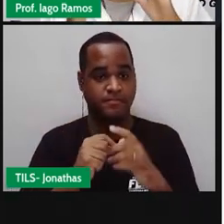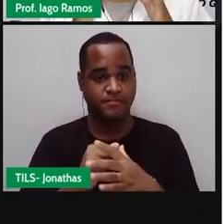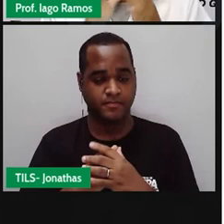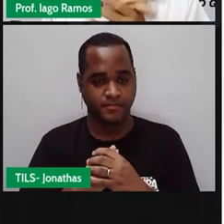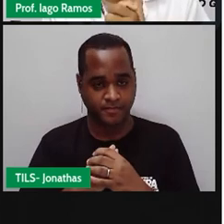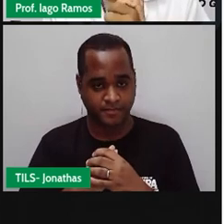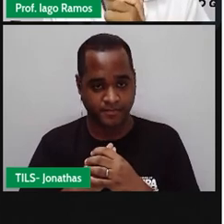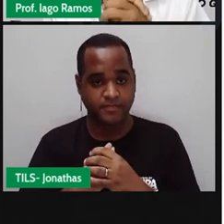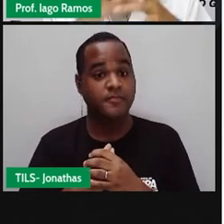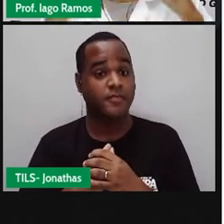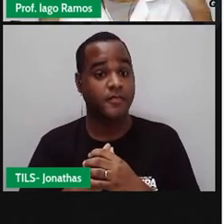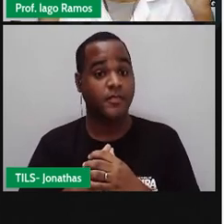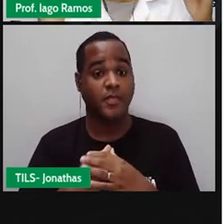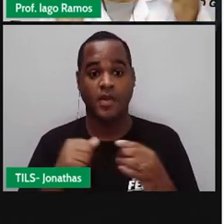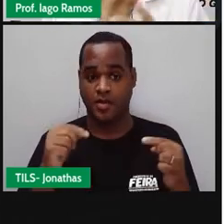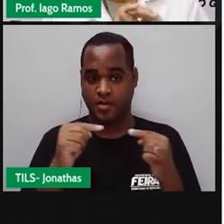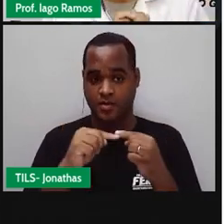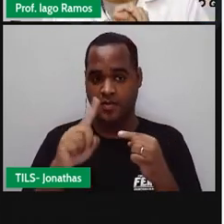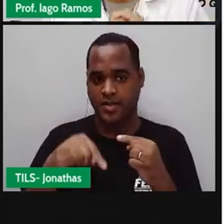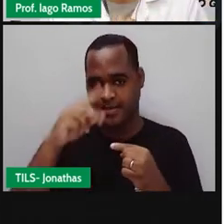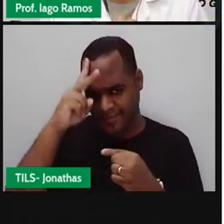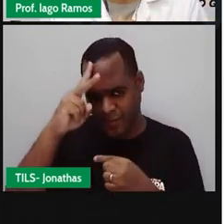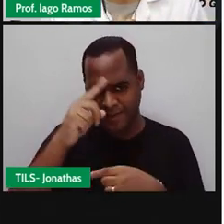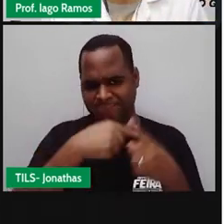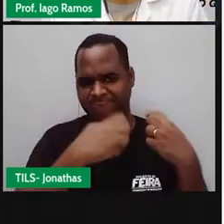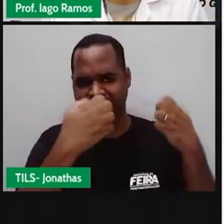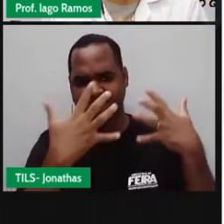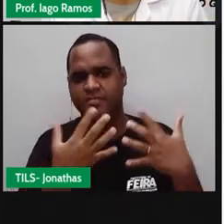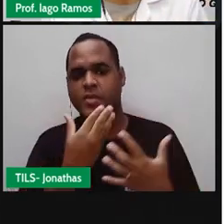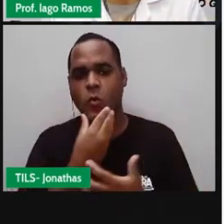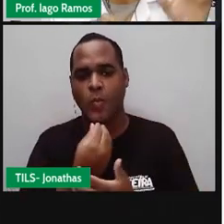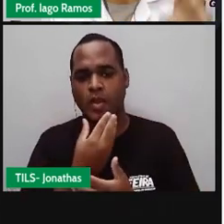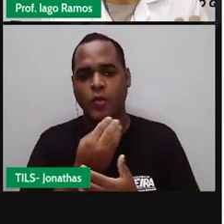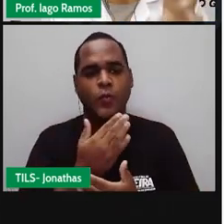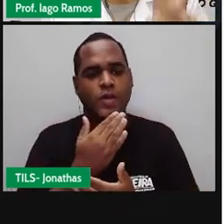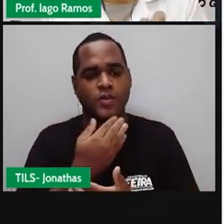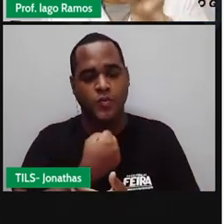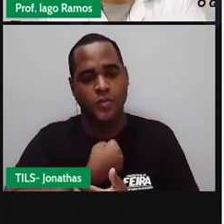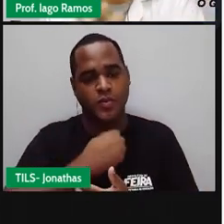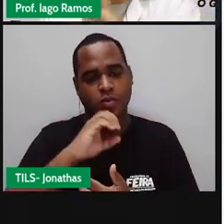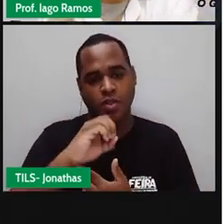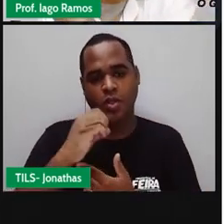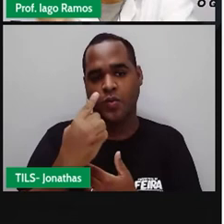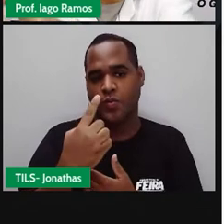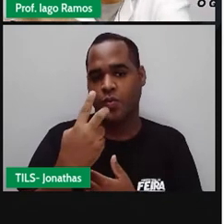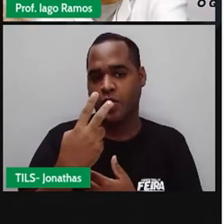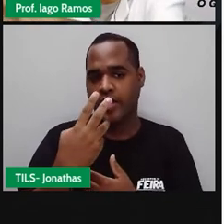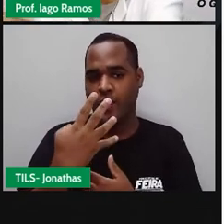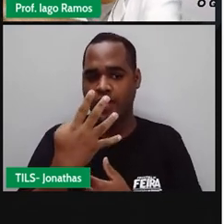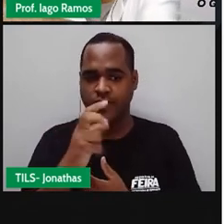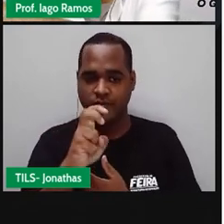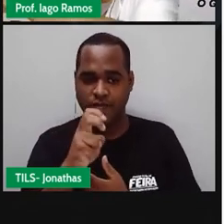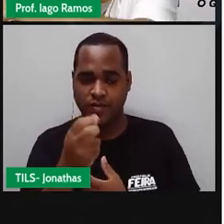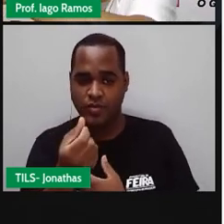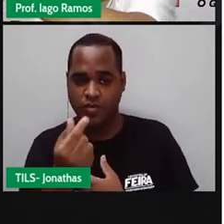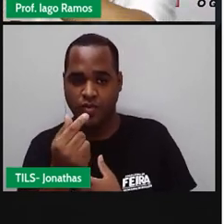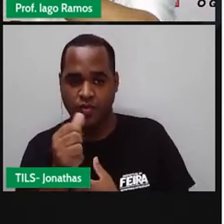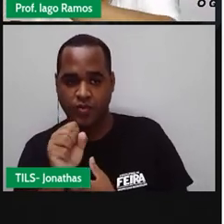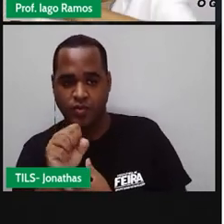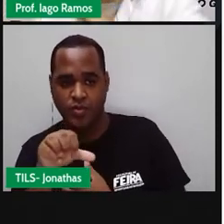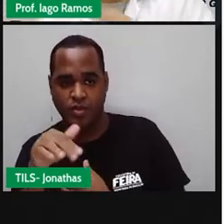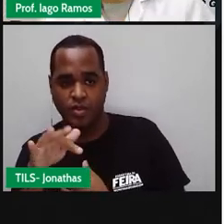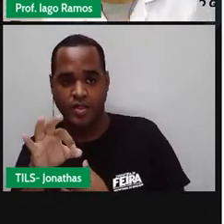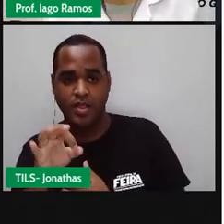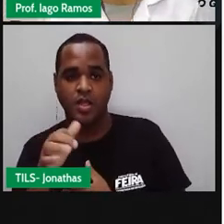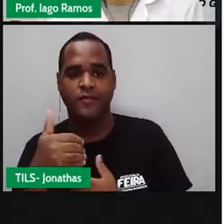Chegou uma fase da história da humanidade que o homem só conhecia os números. Zero, um, dois, três, quatro, cinco, seis, sete, oito, nove,